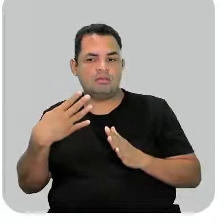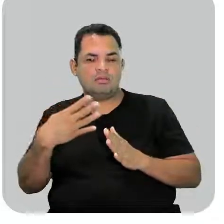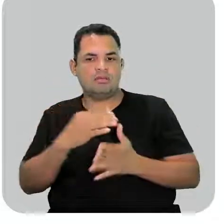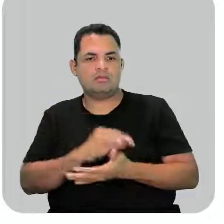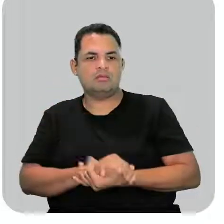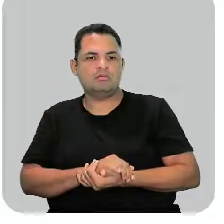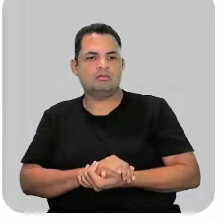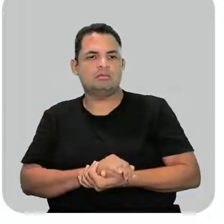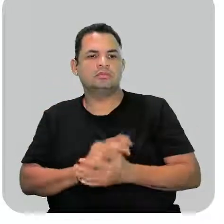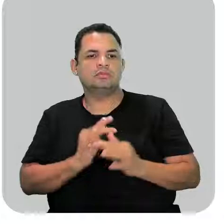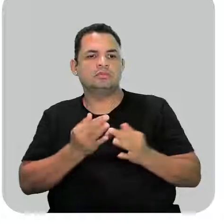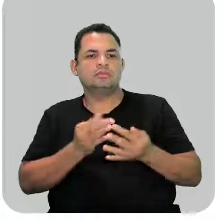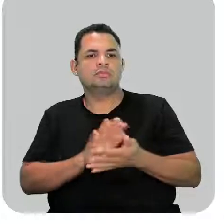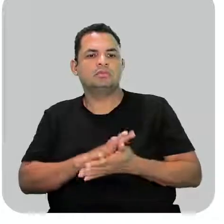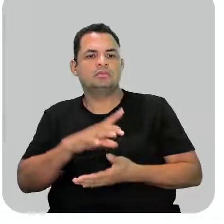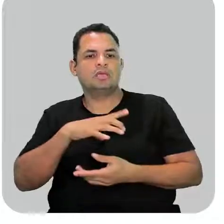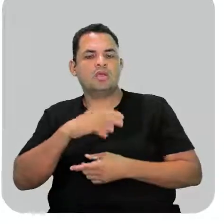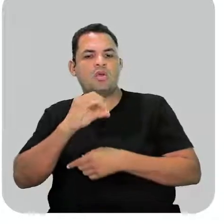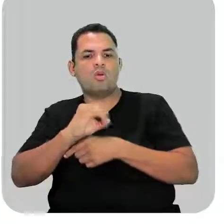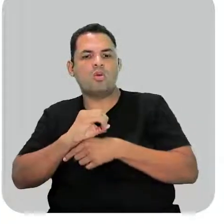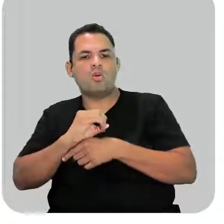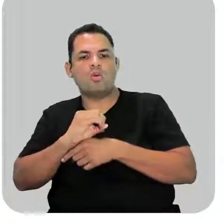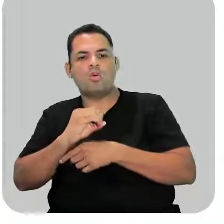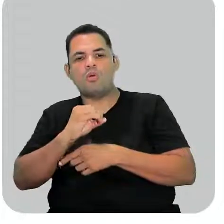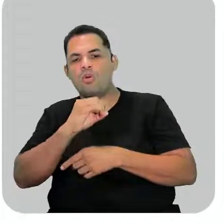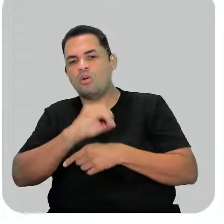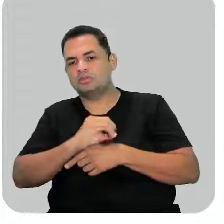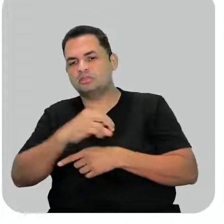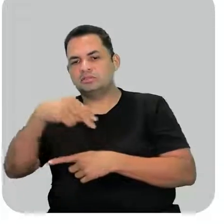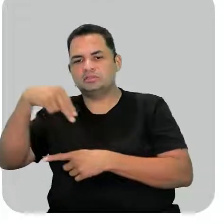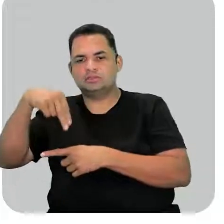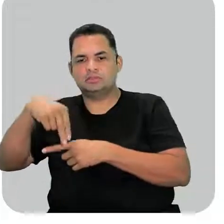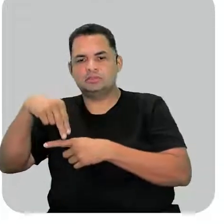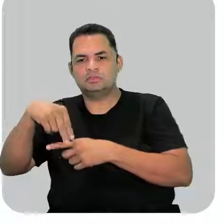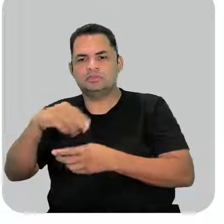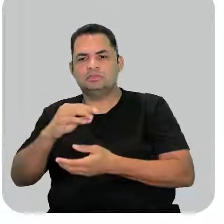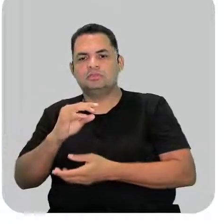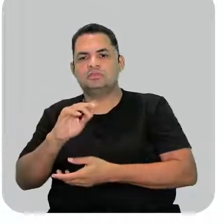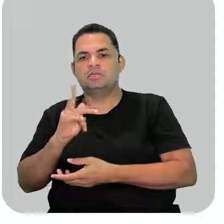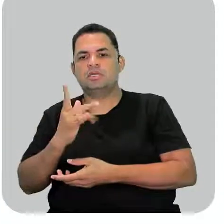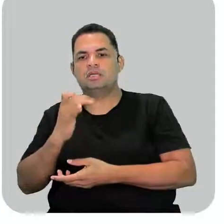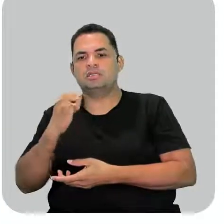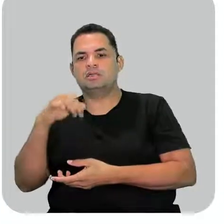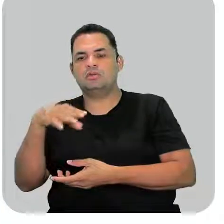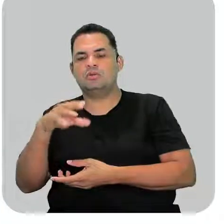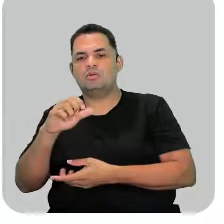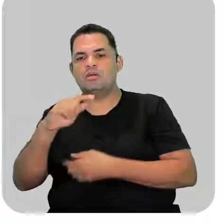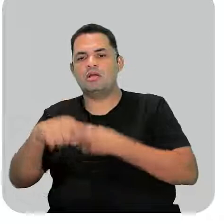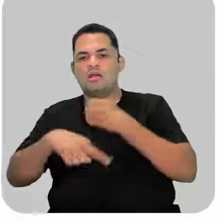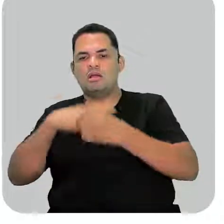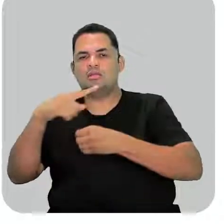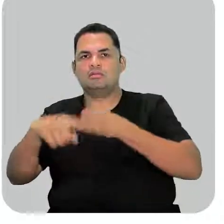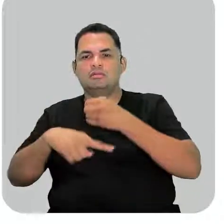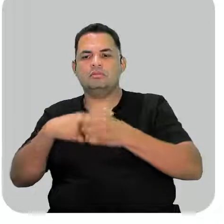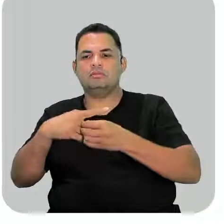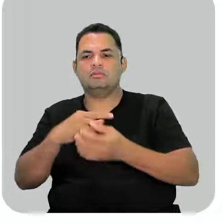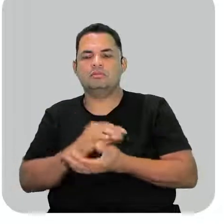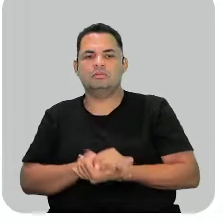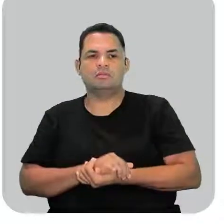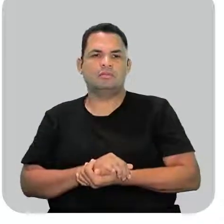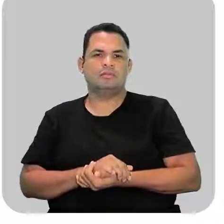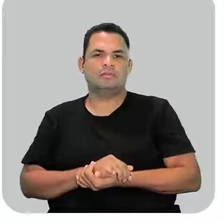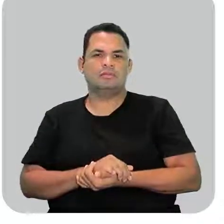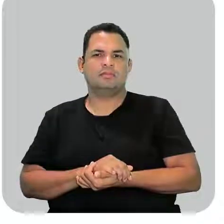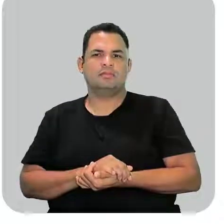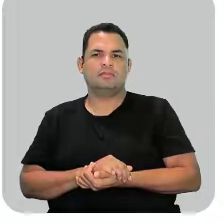E a última, tem o oxigênio e o nitrogênio como heteroátomos? Vamos lá olhar para ver se alguma